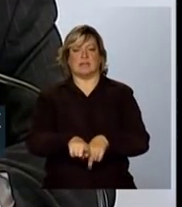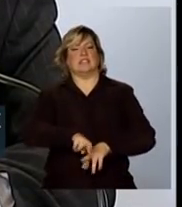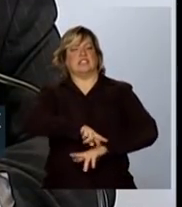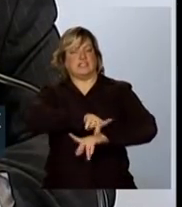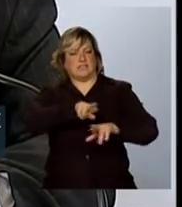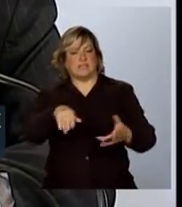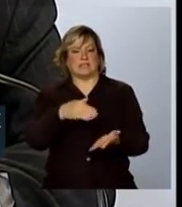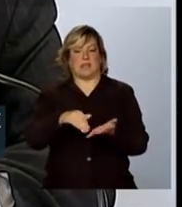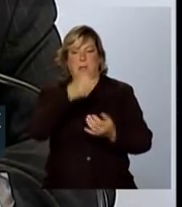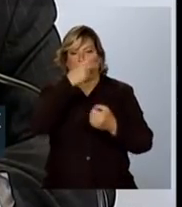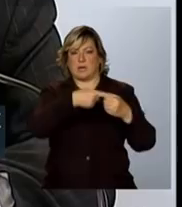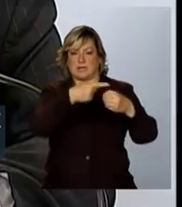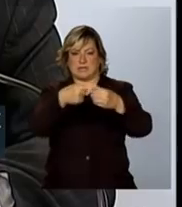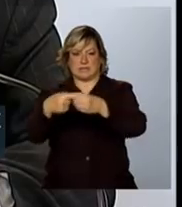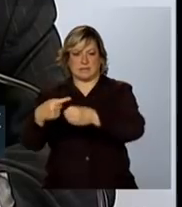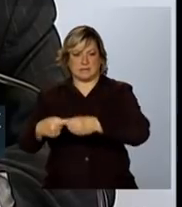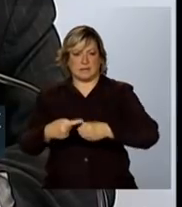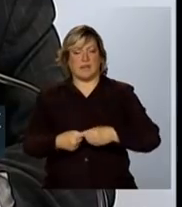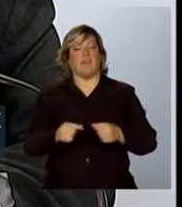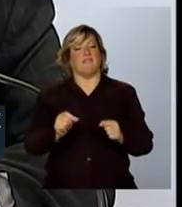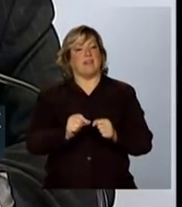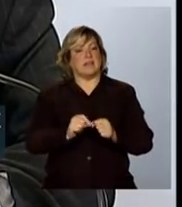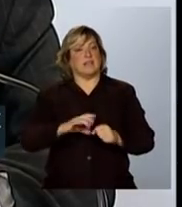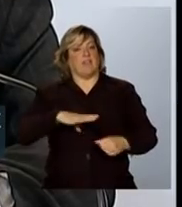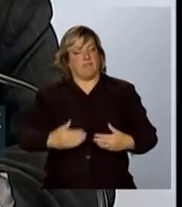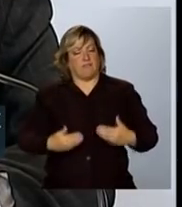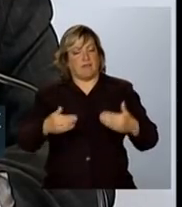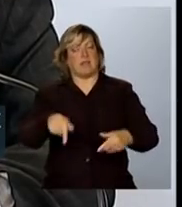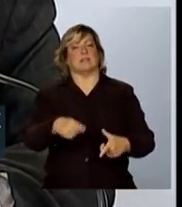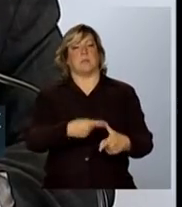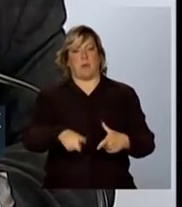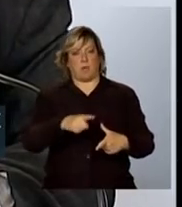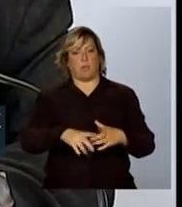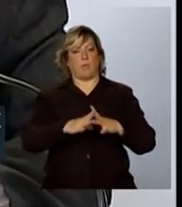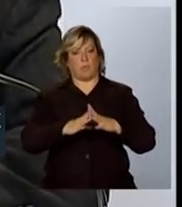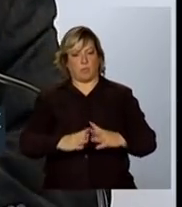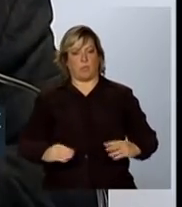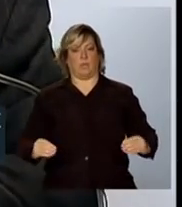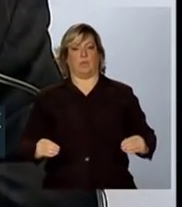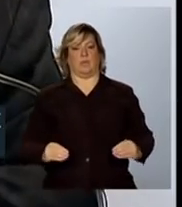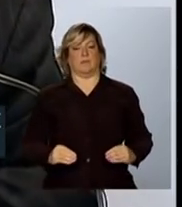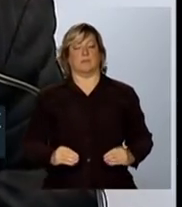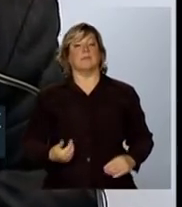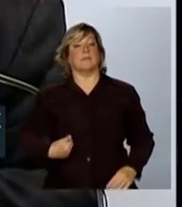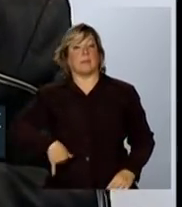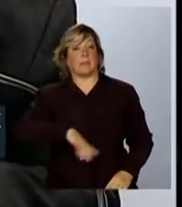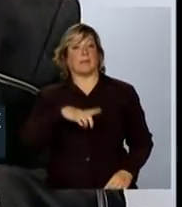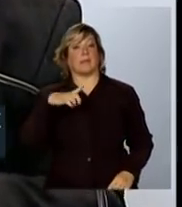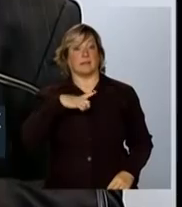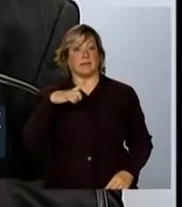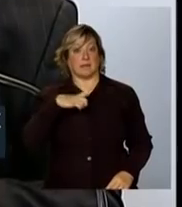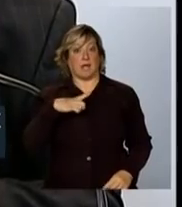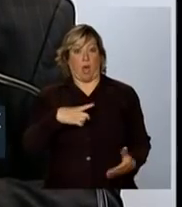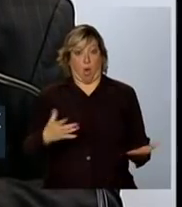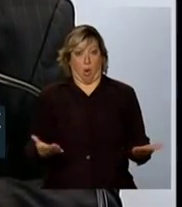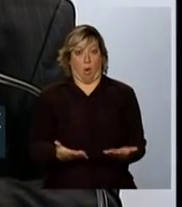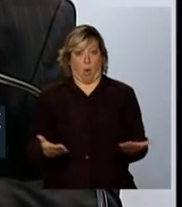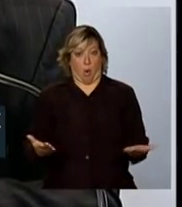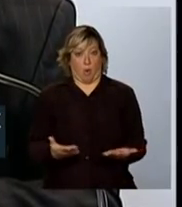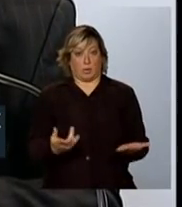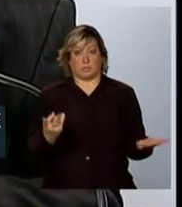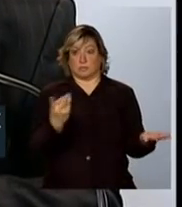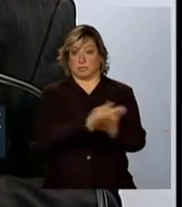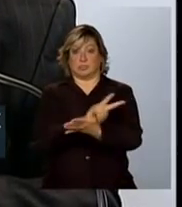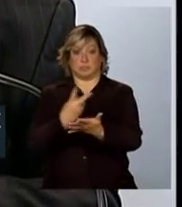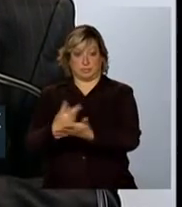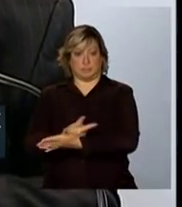para poder fazer o enfrentamento dessas situações. Temos realidades hoje em que